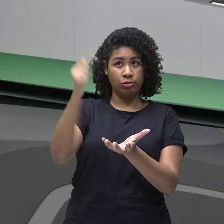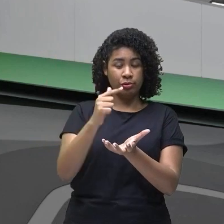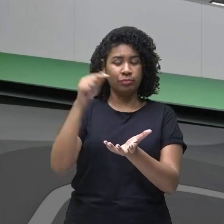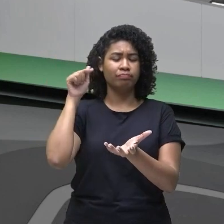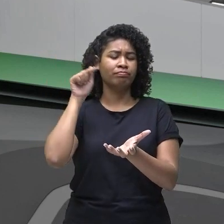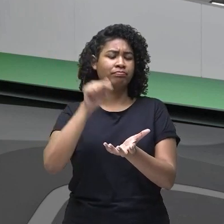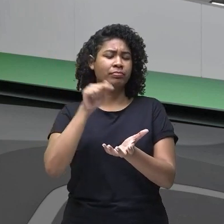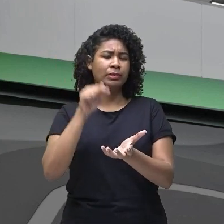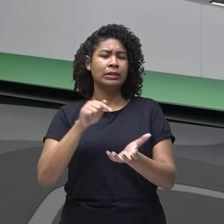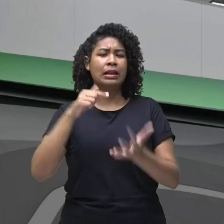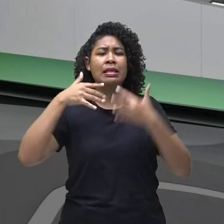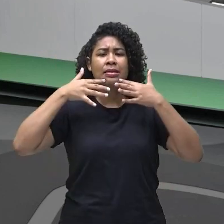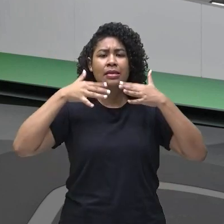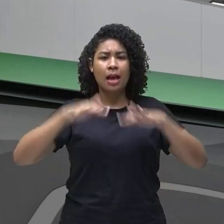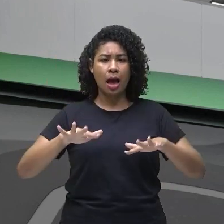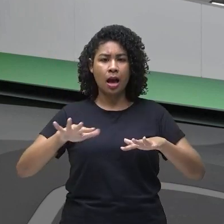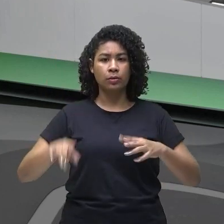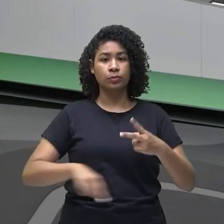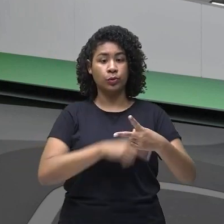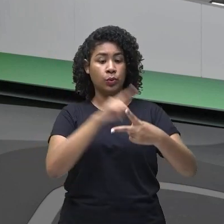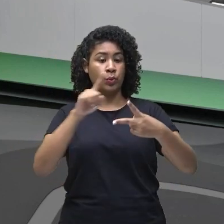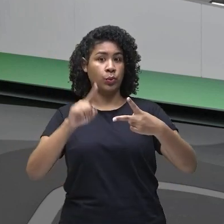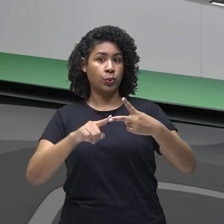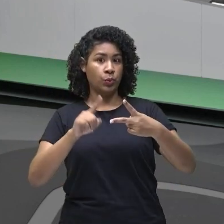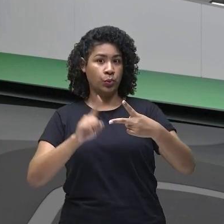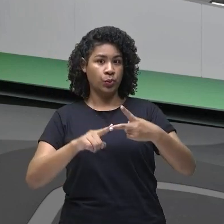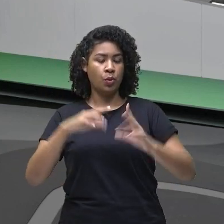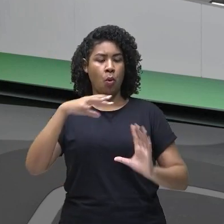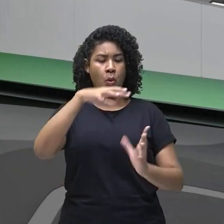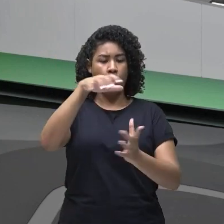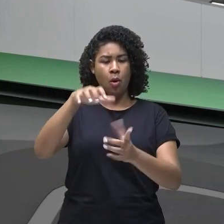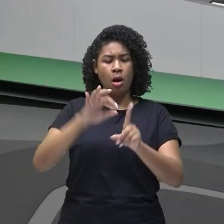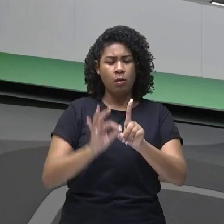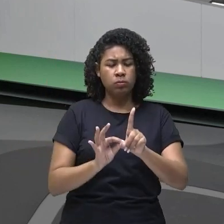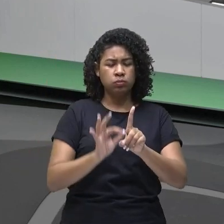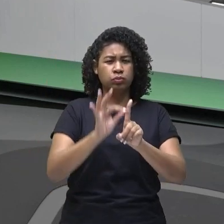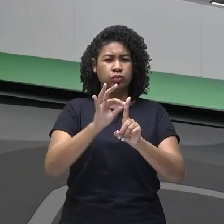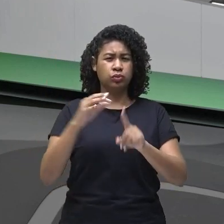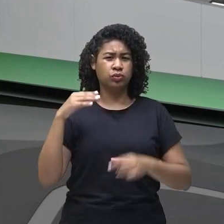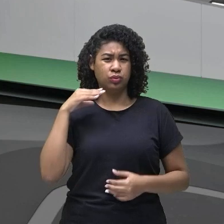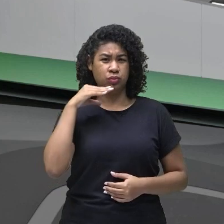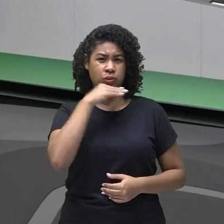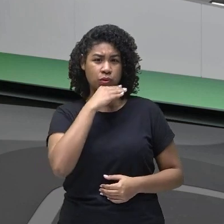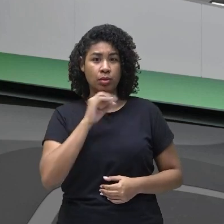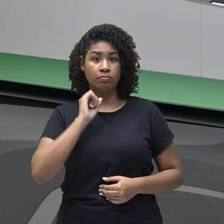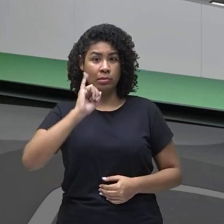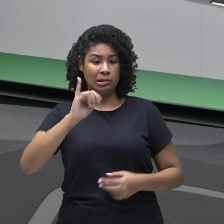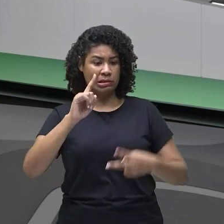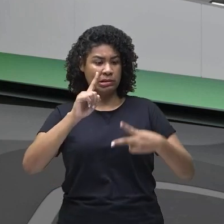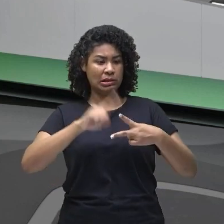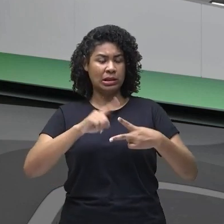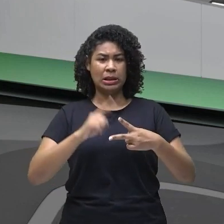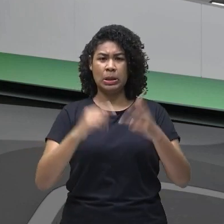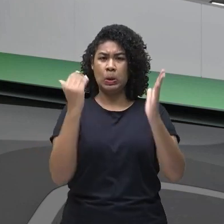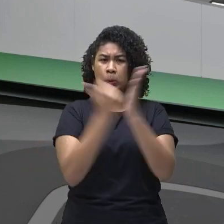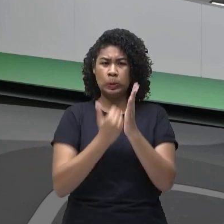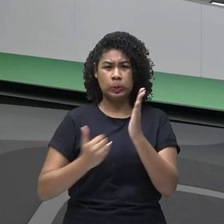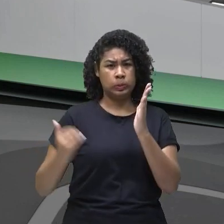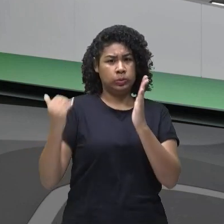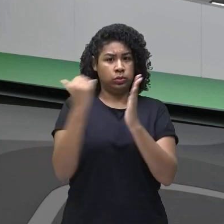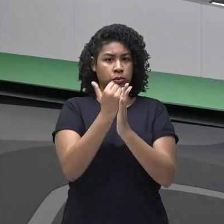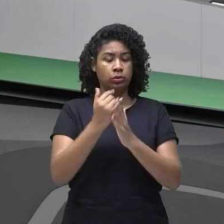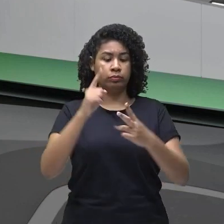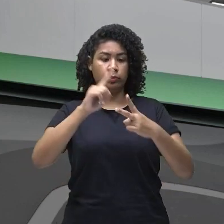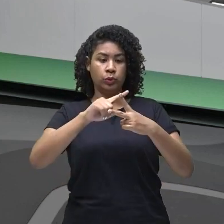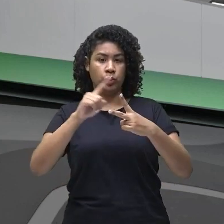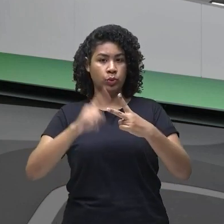aquecimento global é a intensificação desse efeito lembrando que são dois fenômenos diferentes mas que